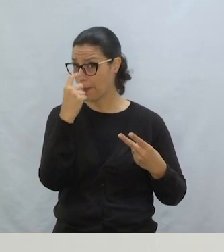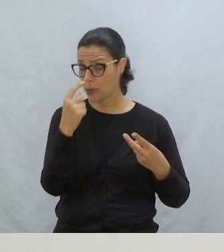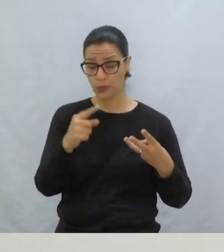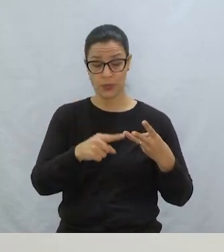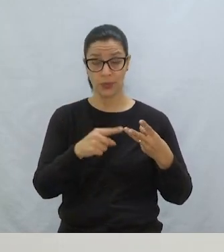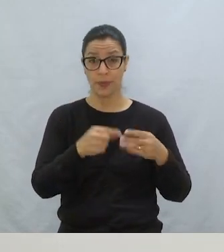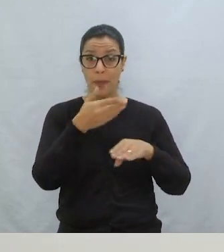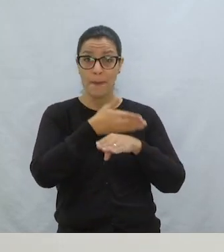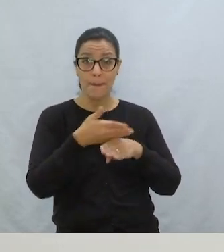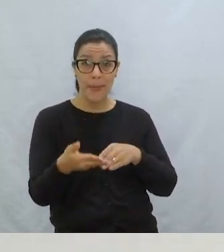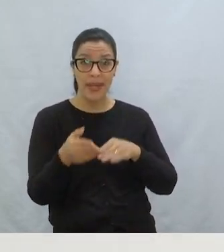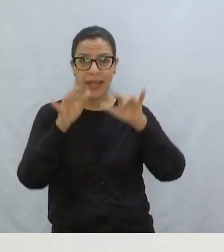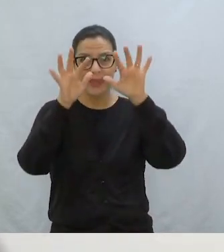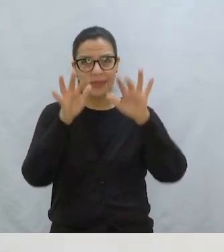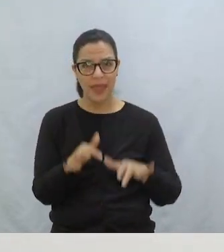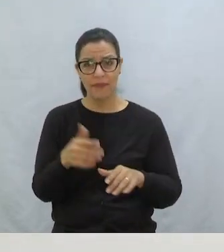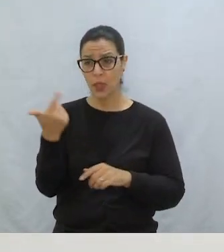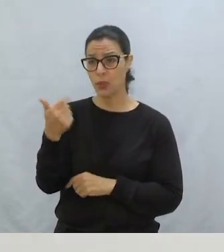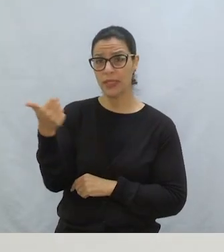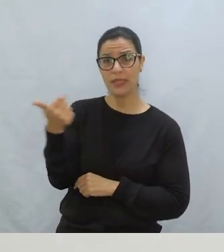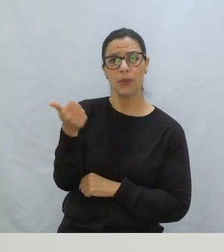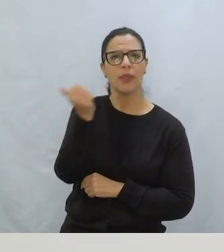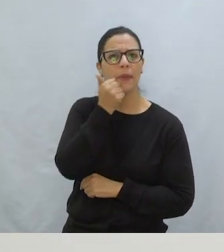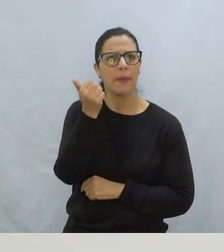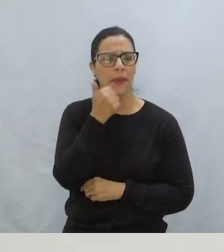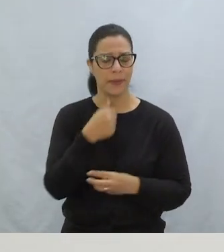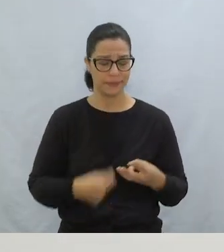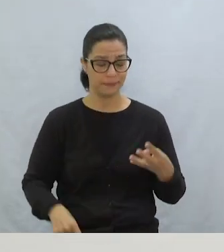A Branca de Neve sem a madrasta?